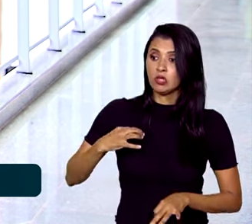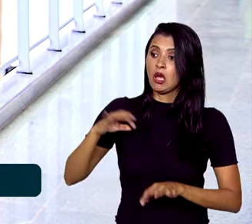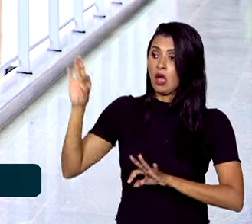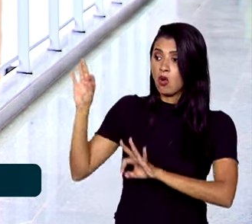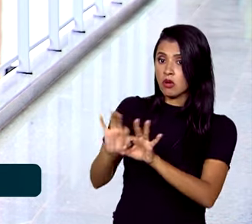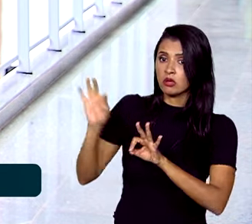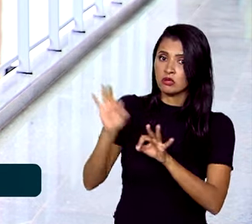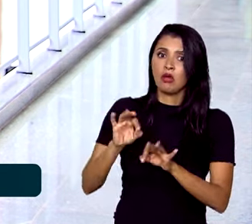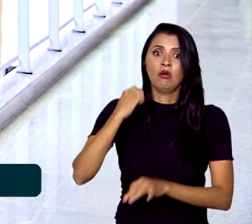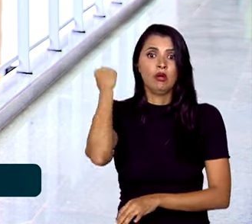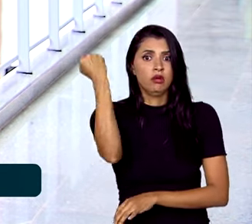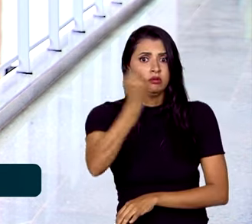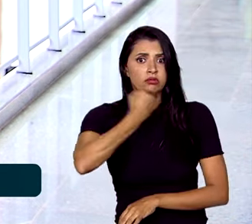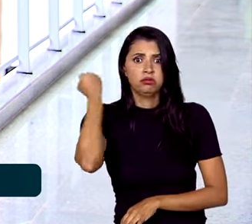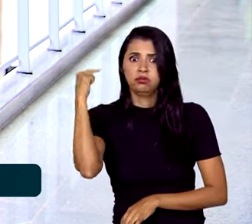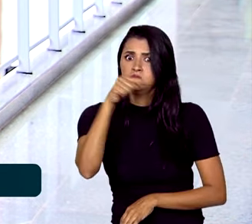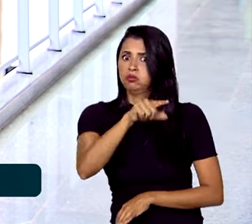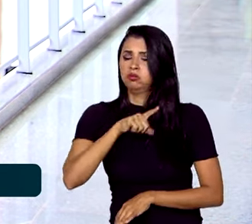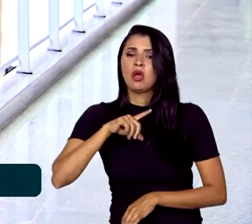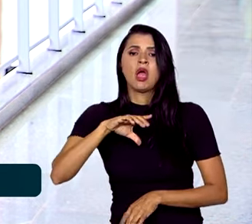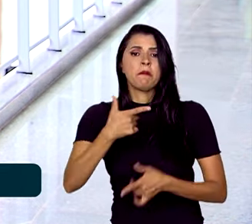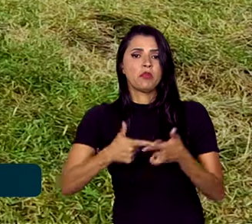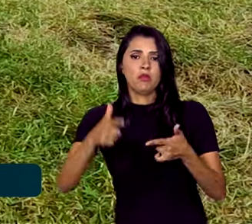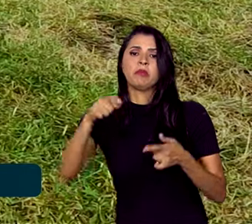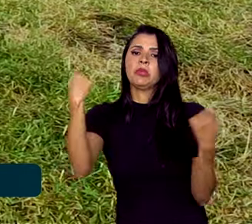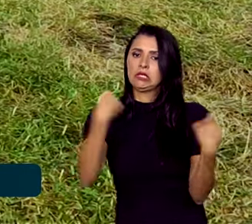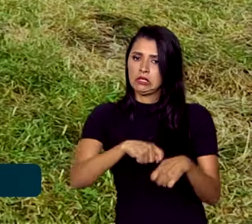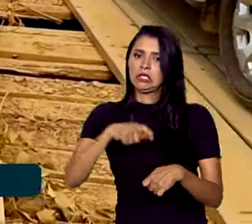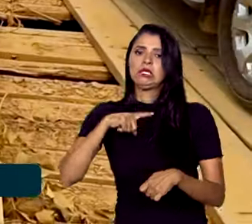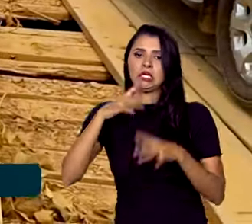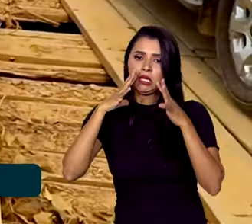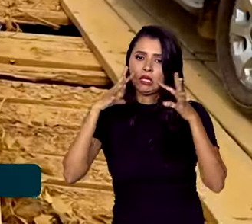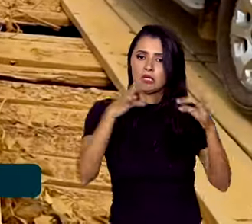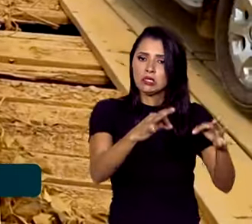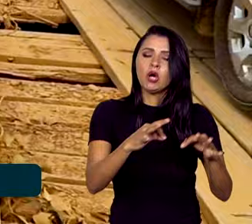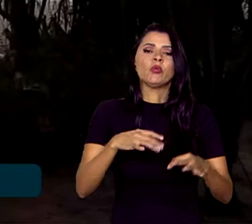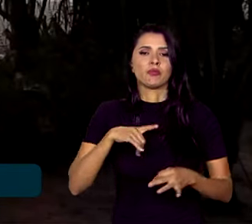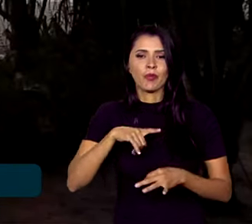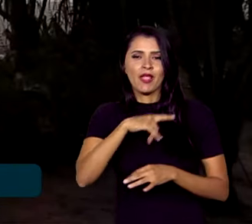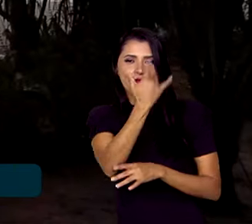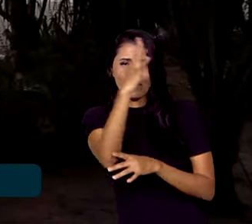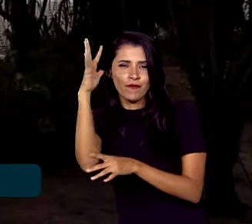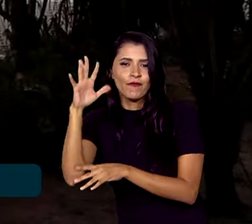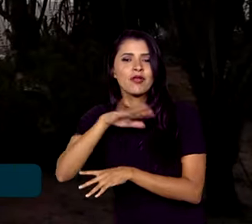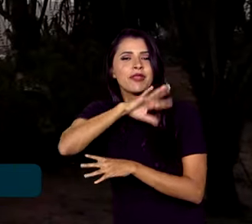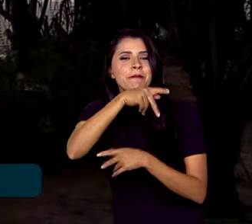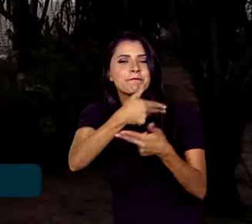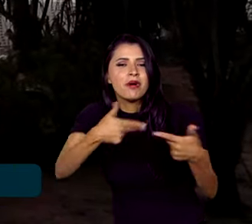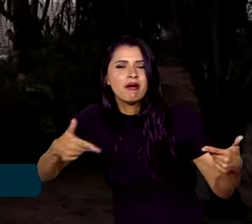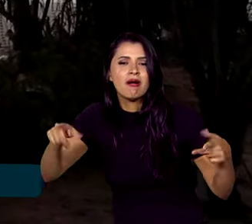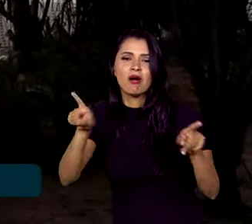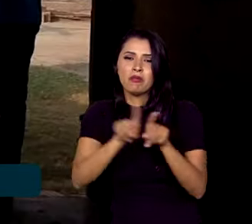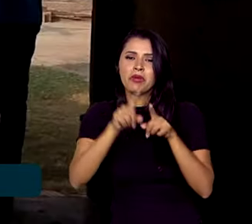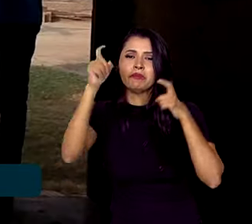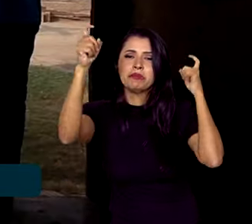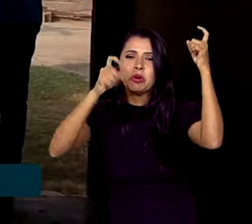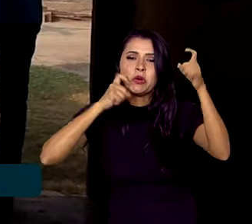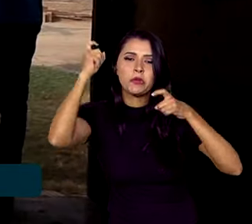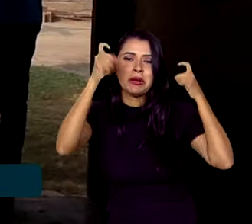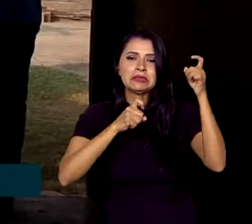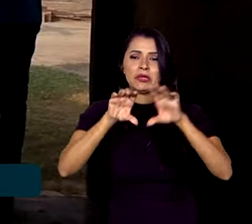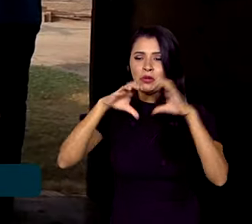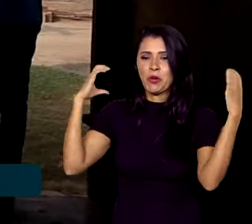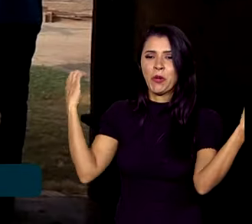Enfim, é uma crise grave e que merece toda a nossa atenção. Além da fauna e da flora, há também uma preocupação com as